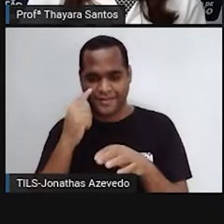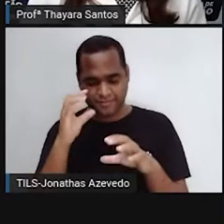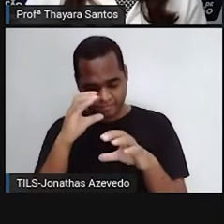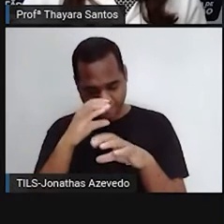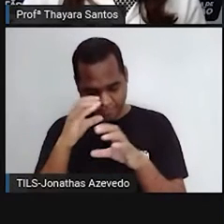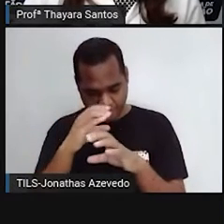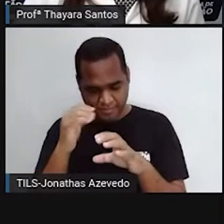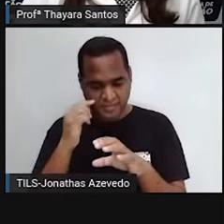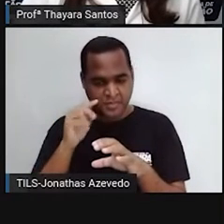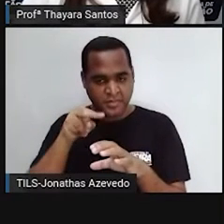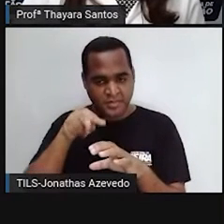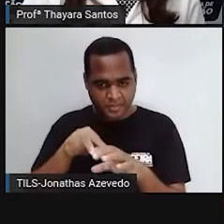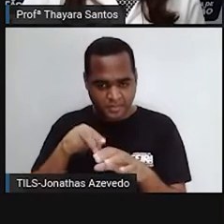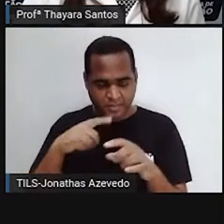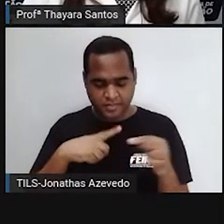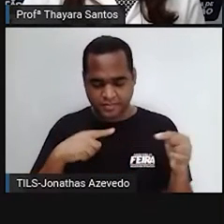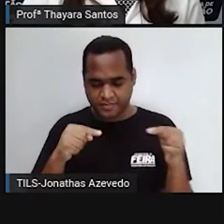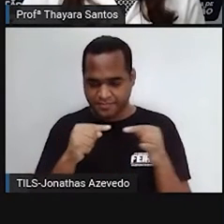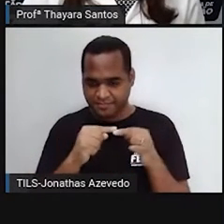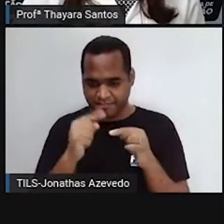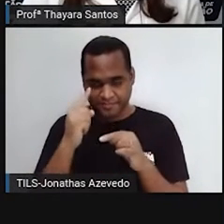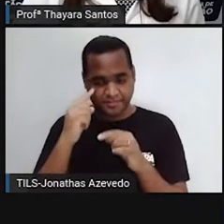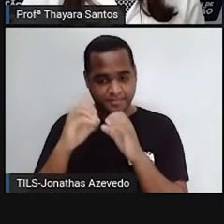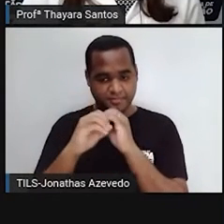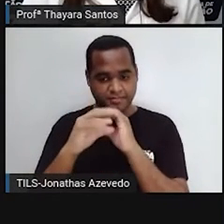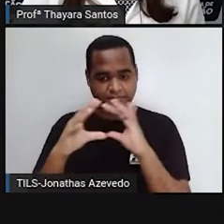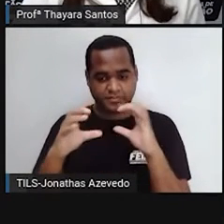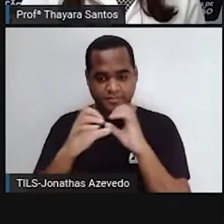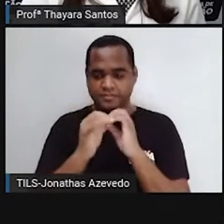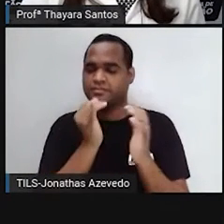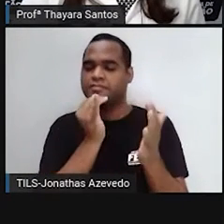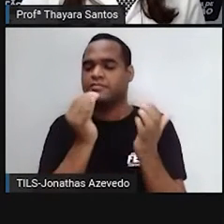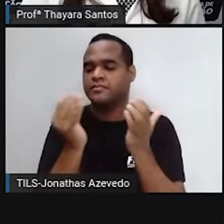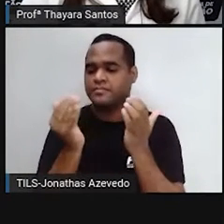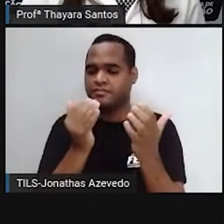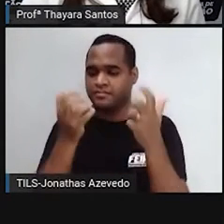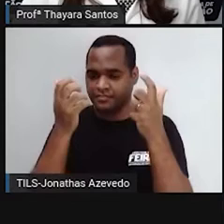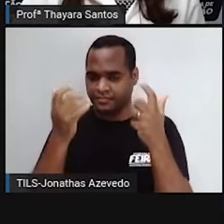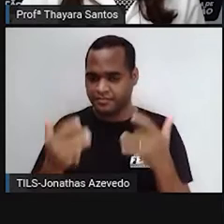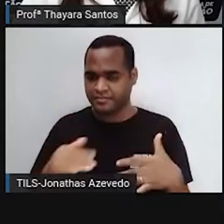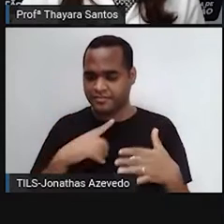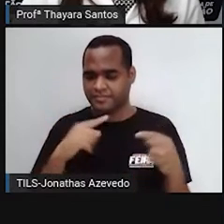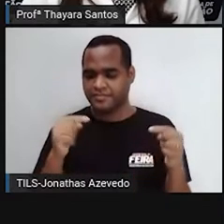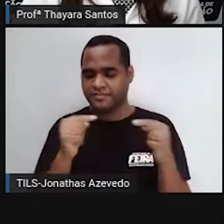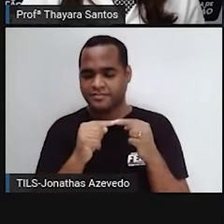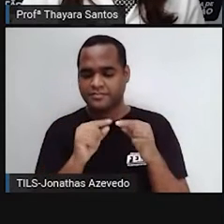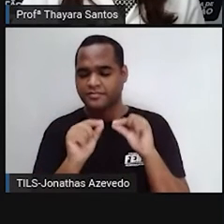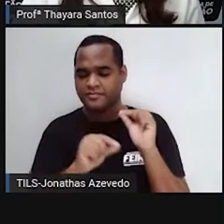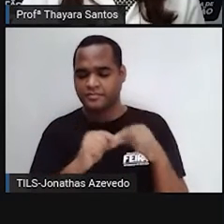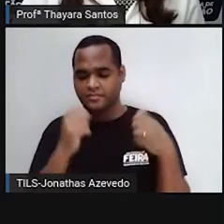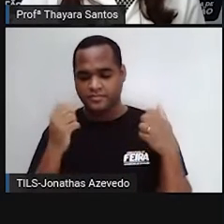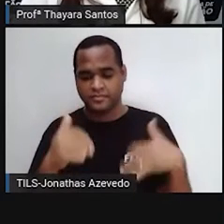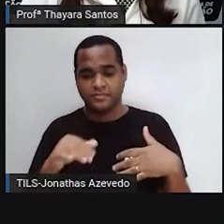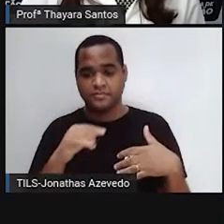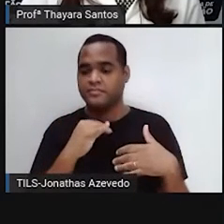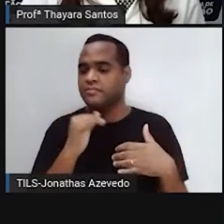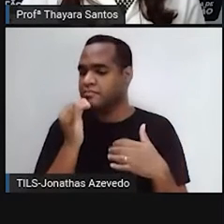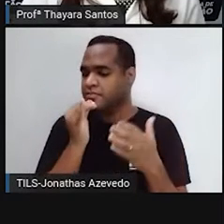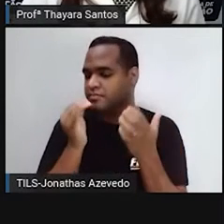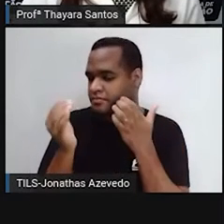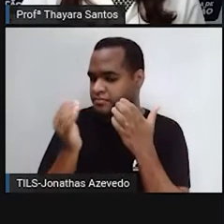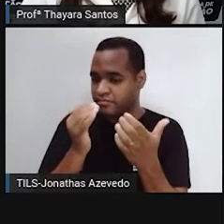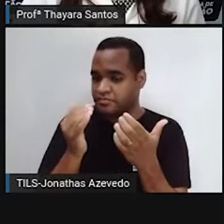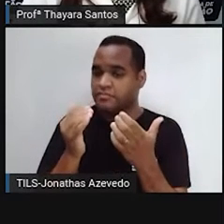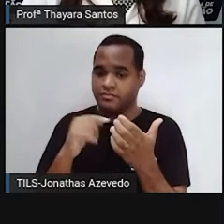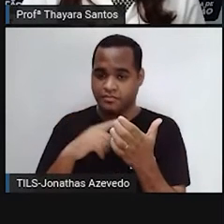E lá ele observou isso que está ilustrado aqui para vocês. Ele observou que naquele pedaço de cortiça existiam